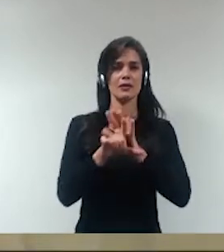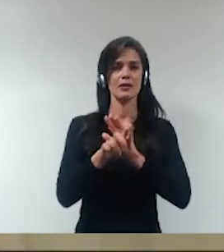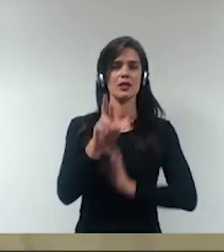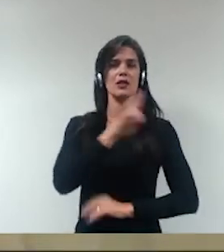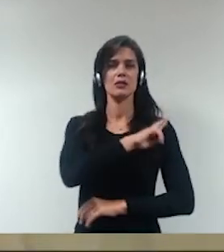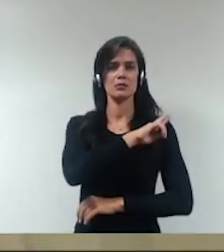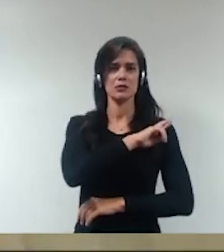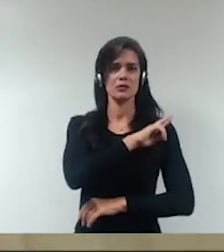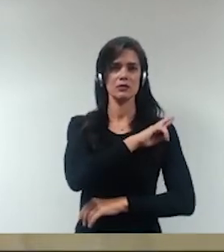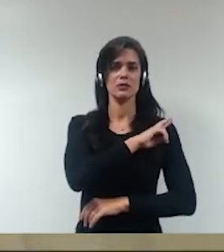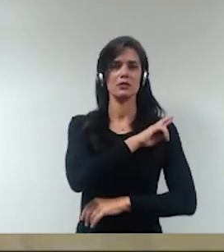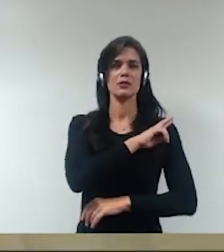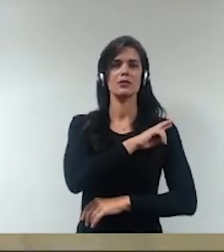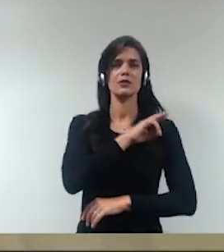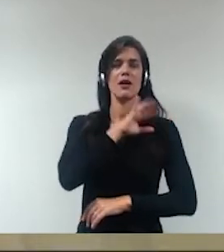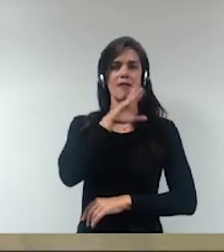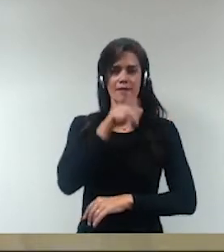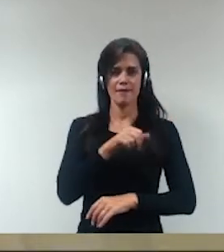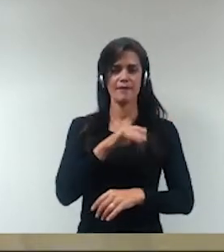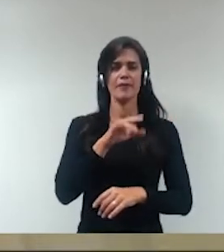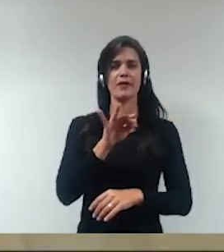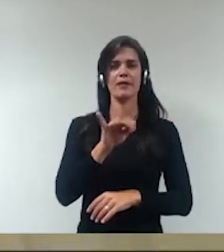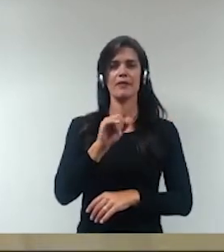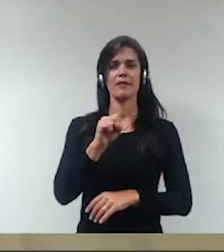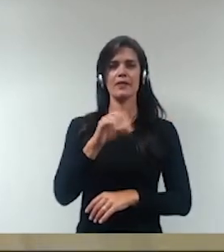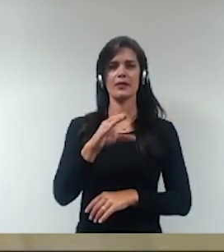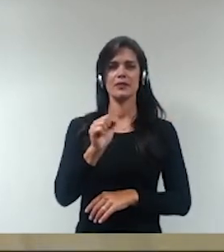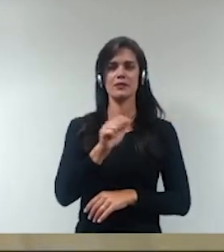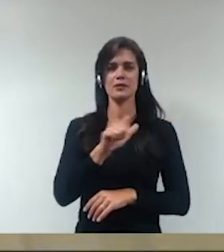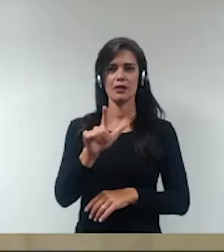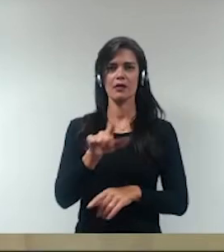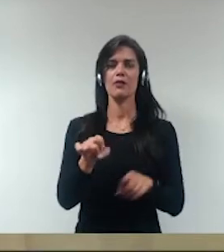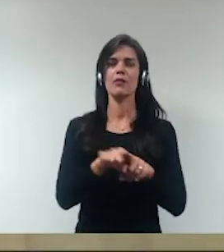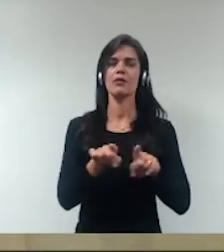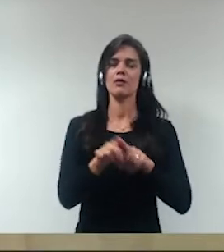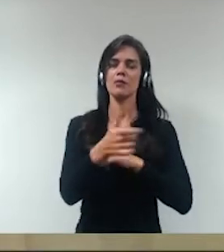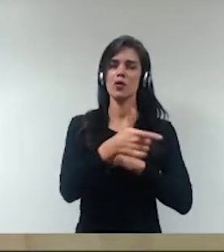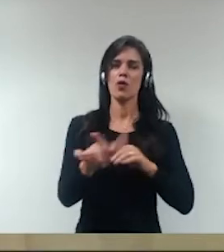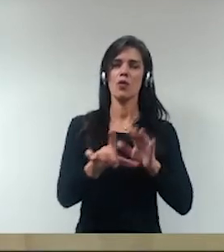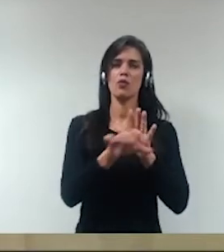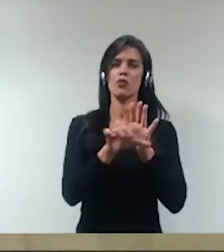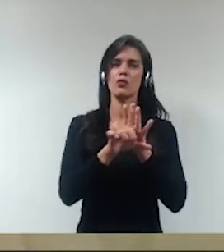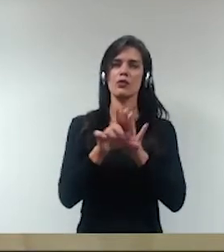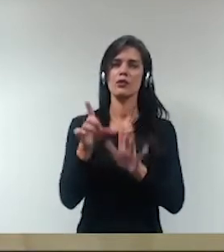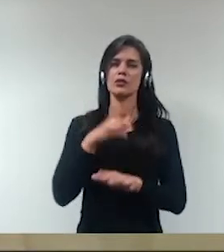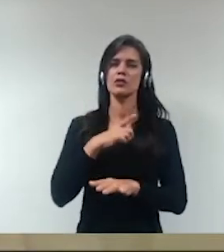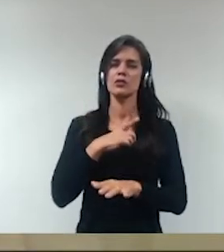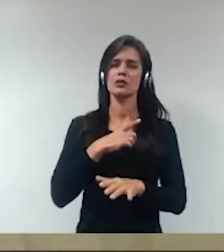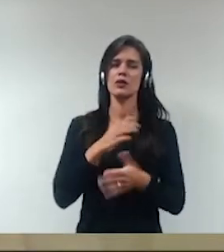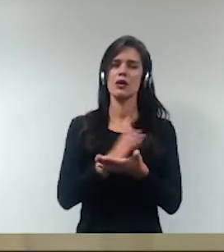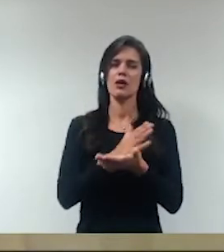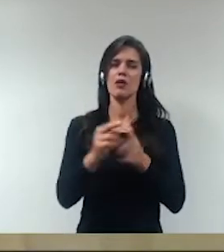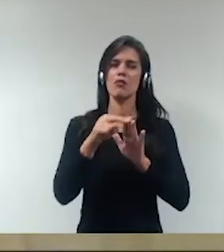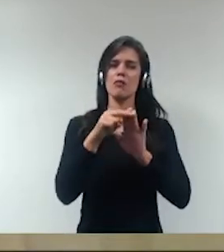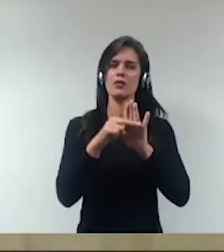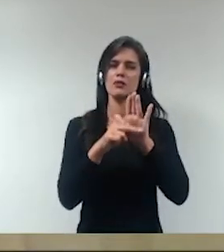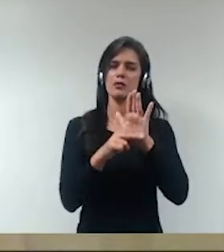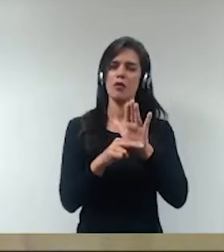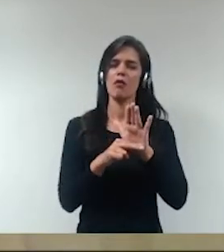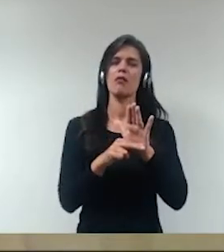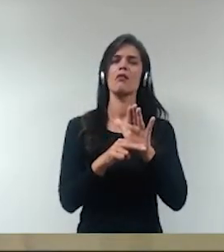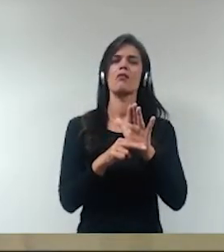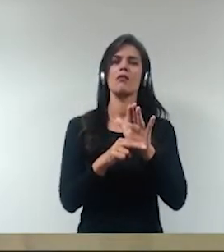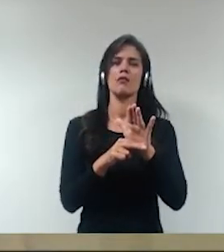e alguns decretos aí que vieram, que trouxeram também algumas normatividades nesse